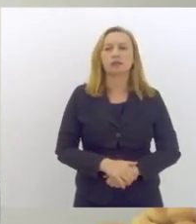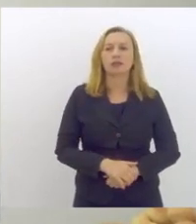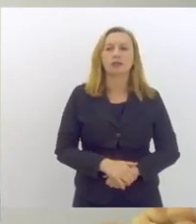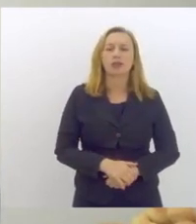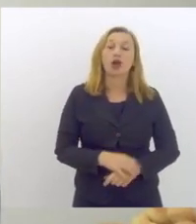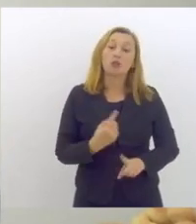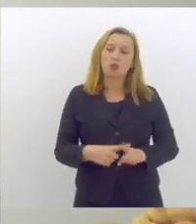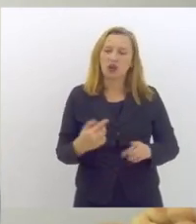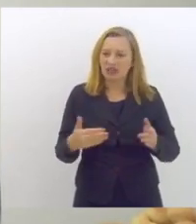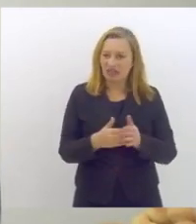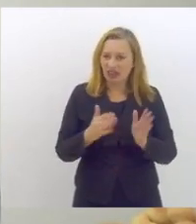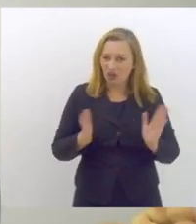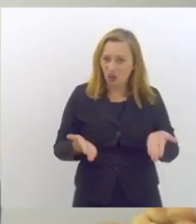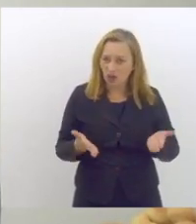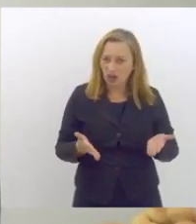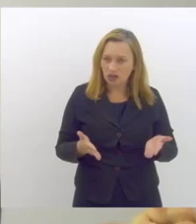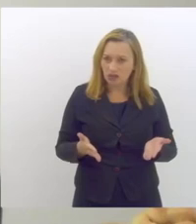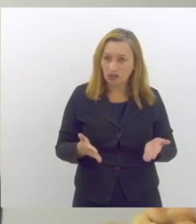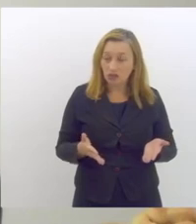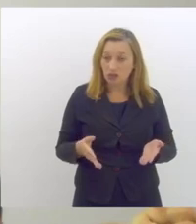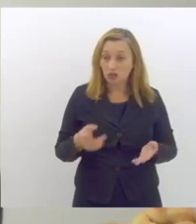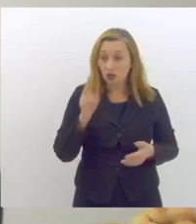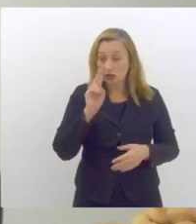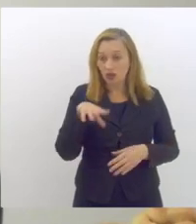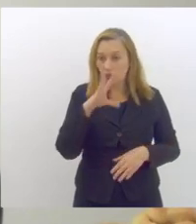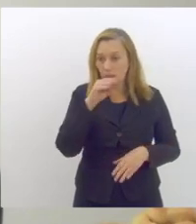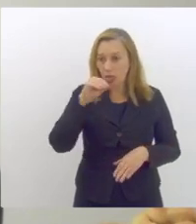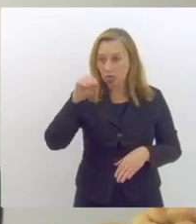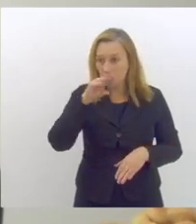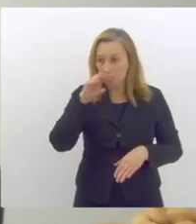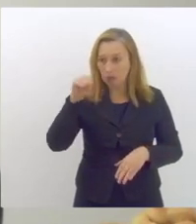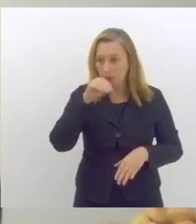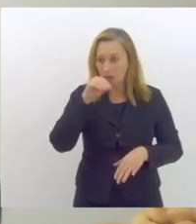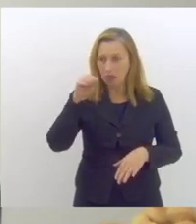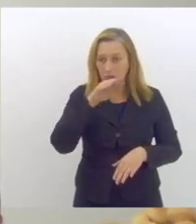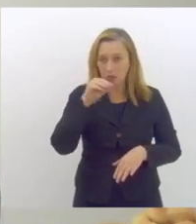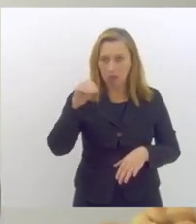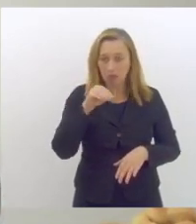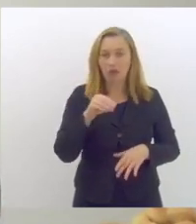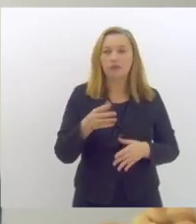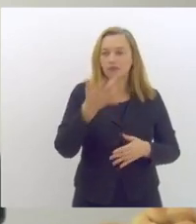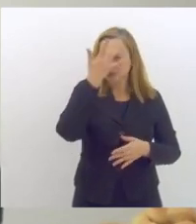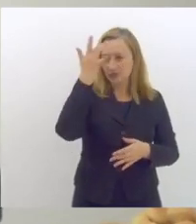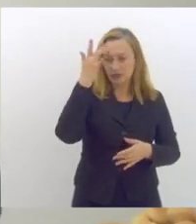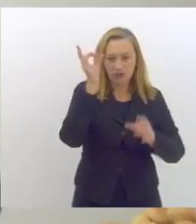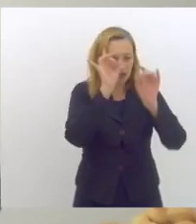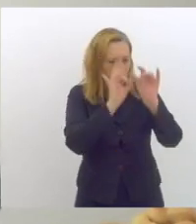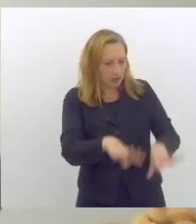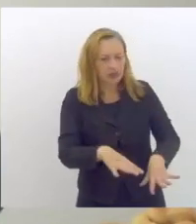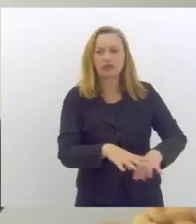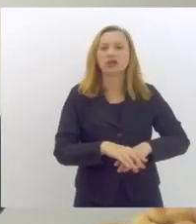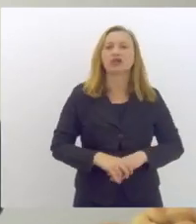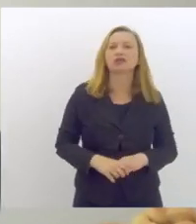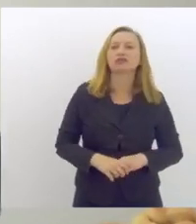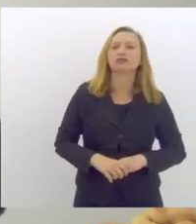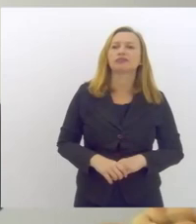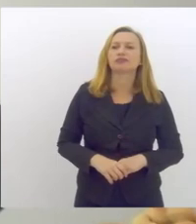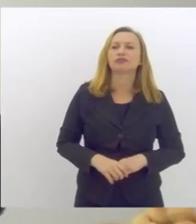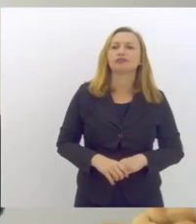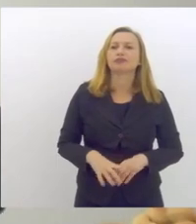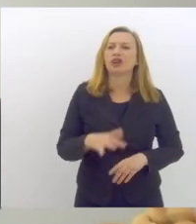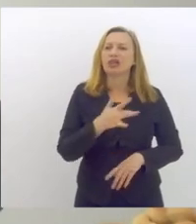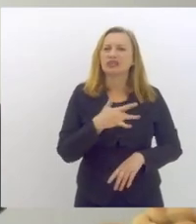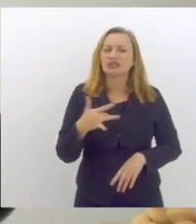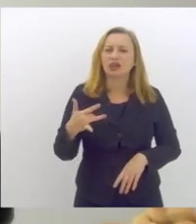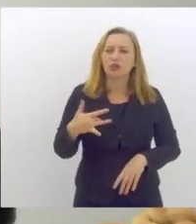porque até agora só tenho visto blá blá blá a saúde mental está largada a saúde